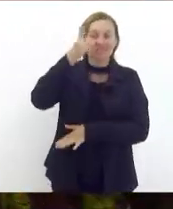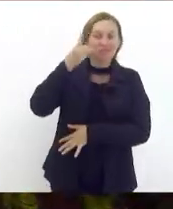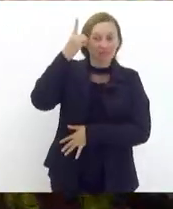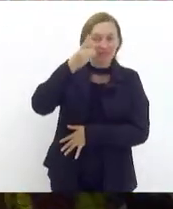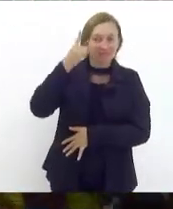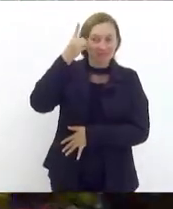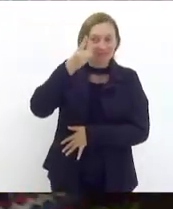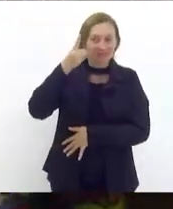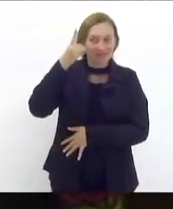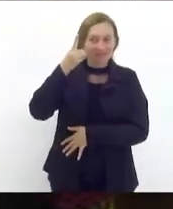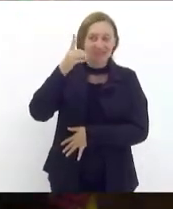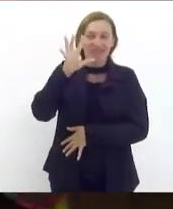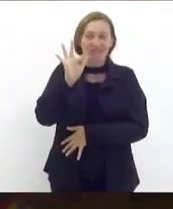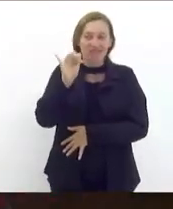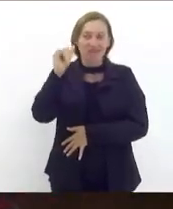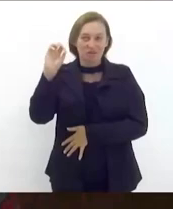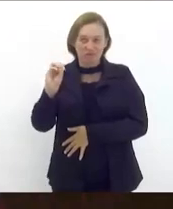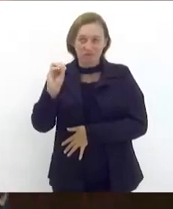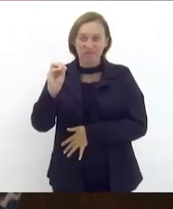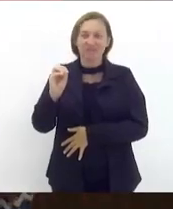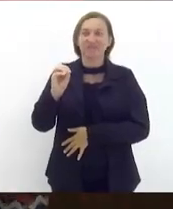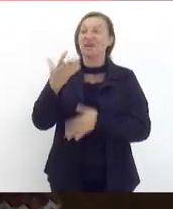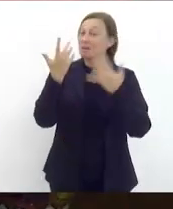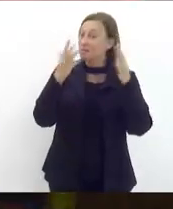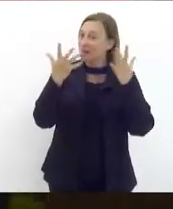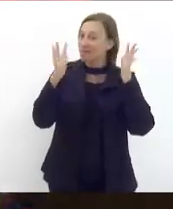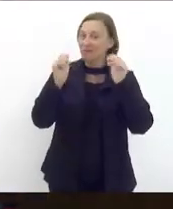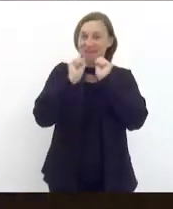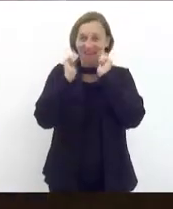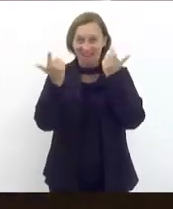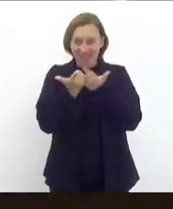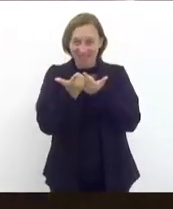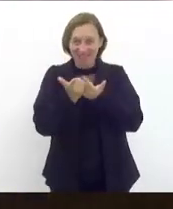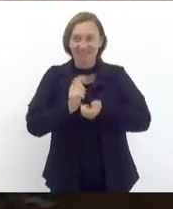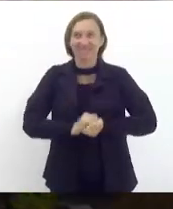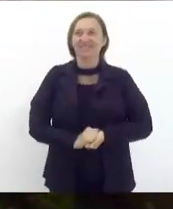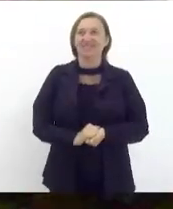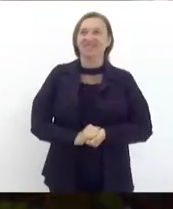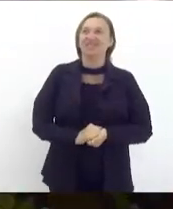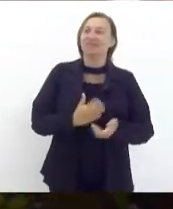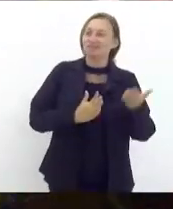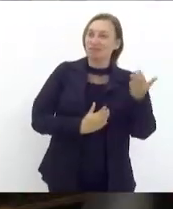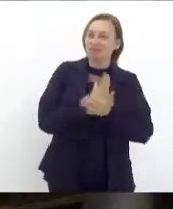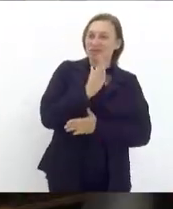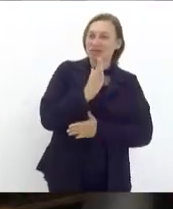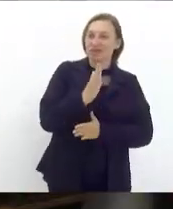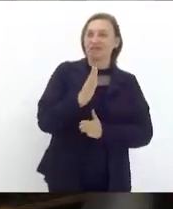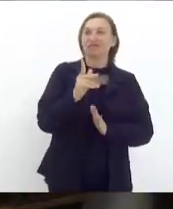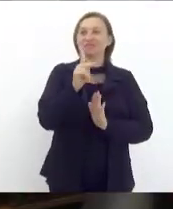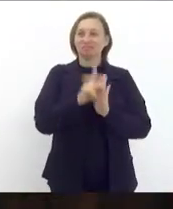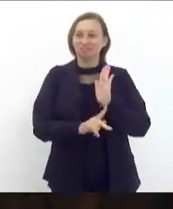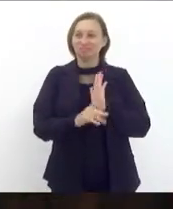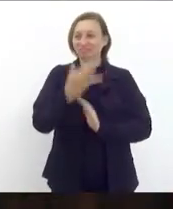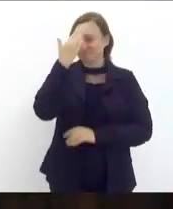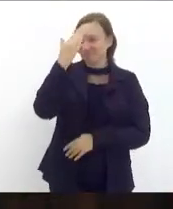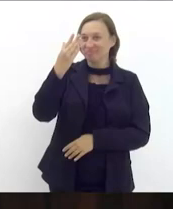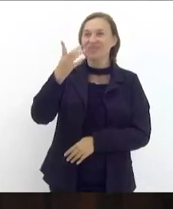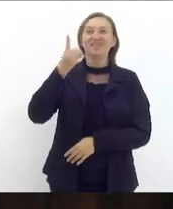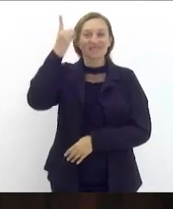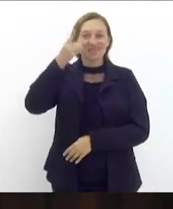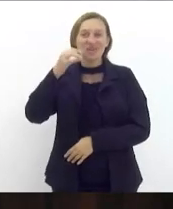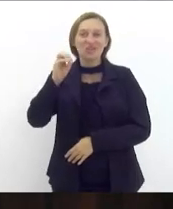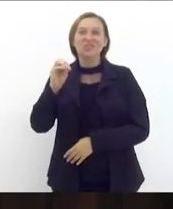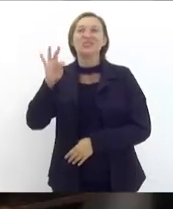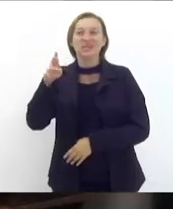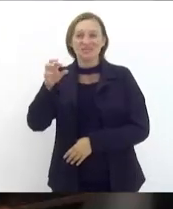Fábio Silva parabéns Alerj pela aprovação do projeto muito obrigado deputado Ottoni deputado